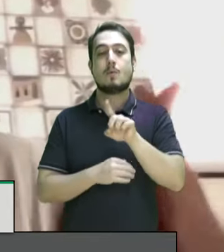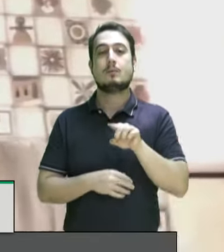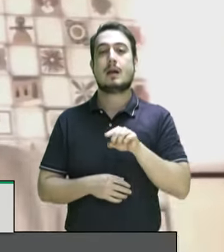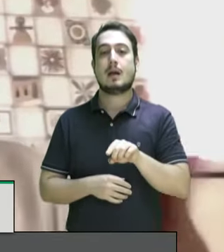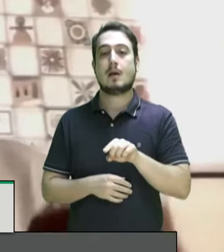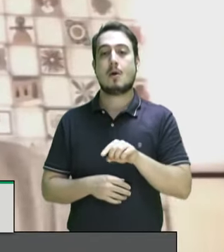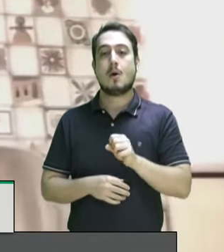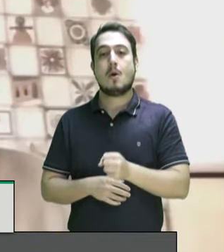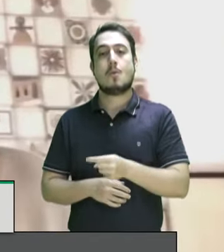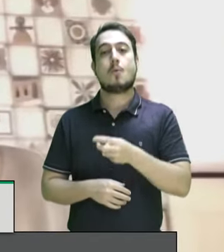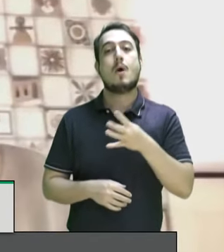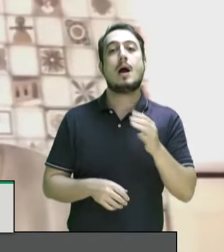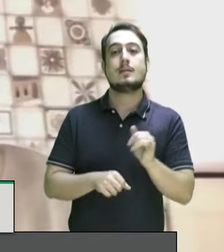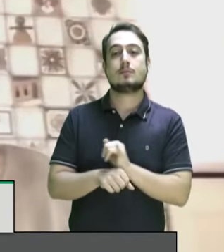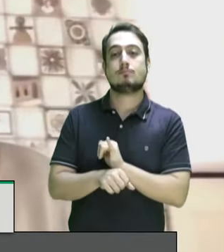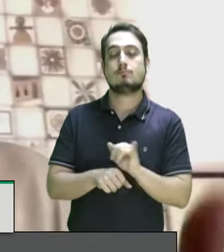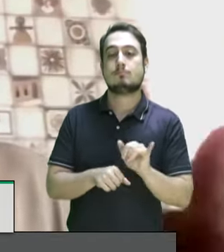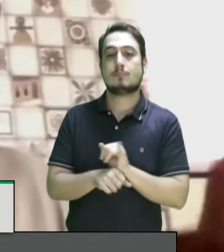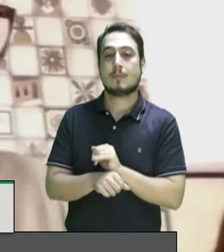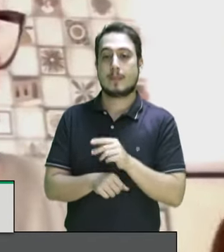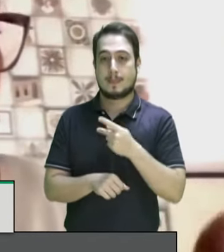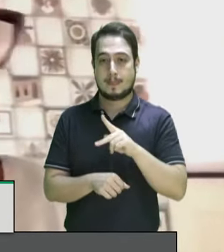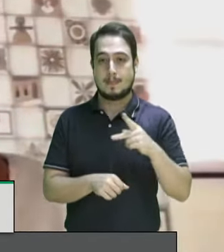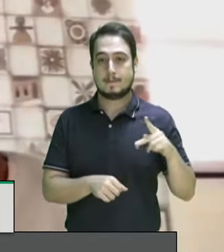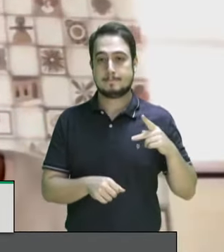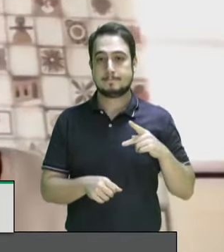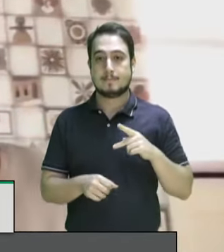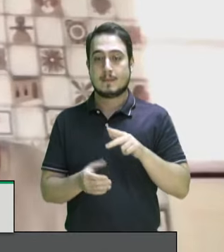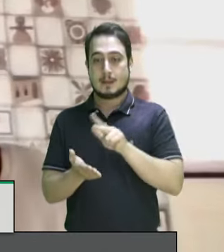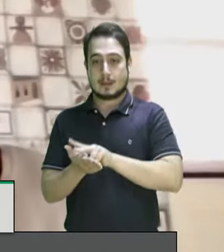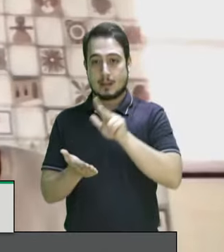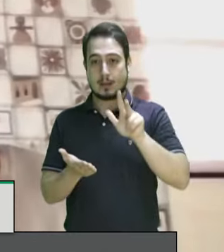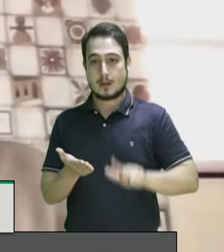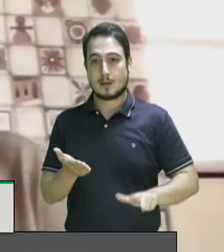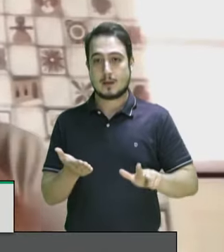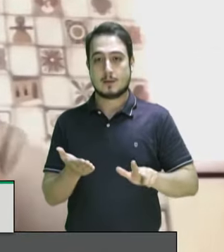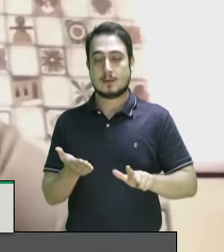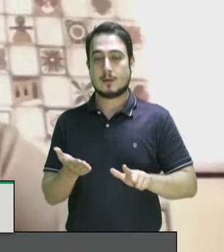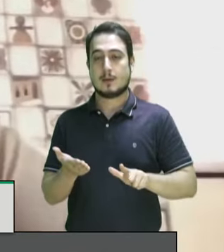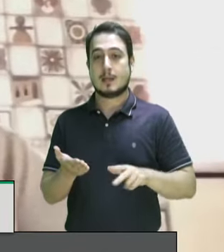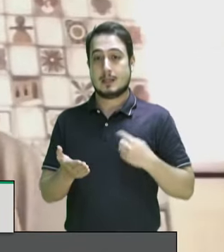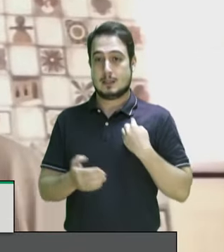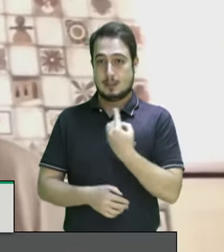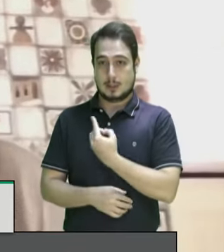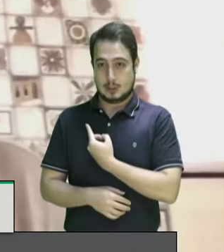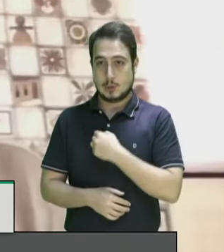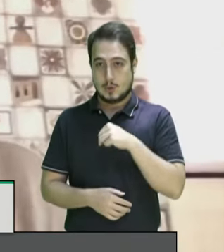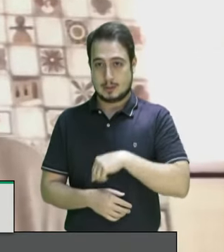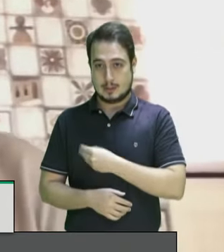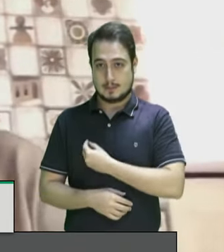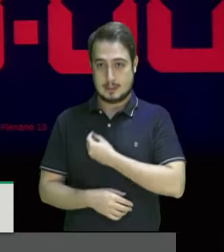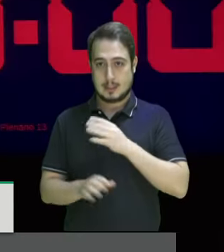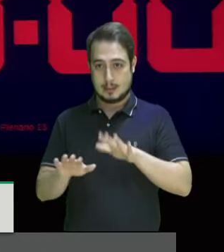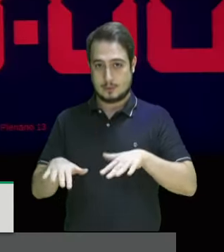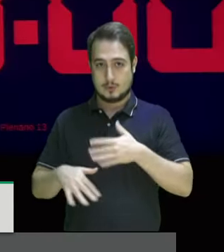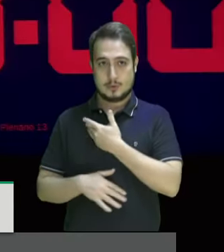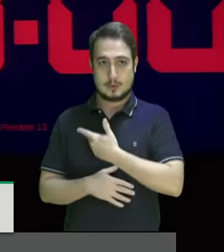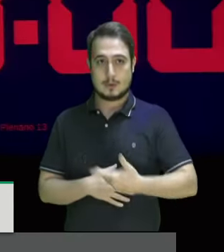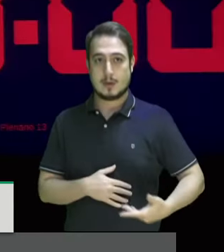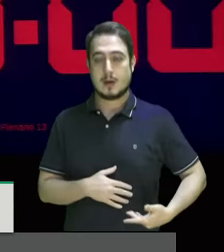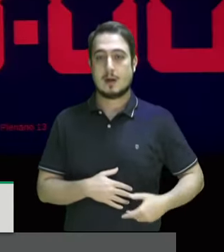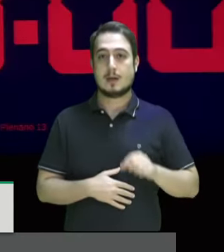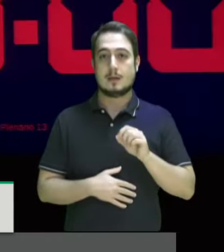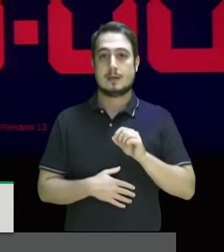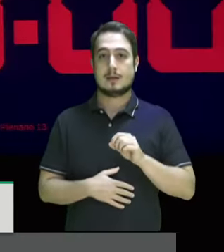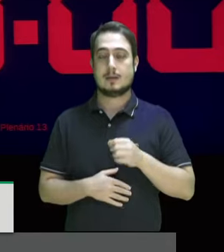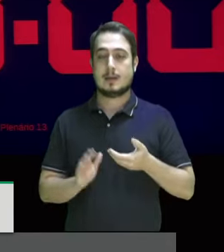quais são os instrumentos que essas convenções quais são os instrumentos que nós que estamos aqui nessa audiência quais são os instrumentos que